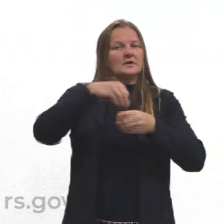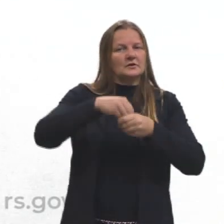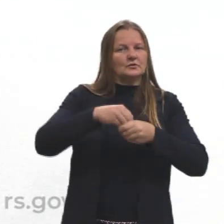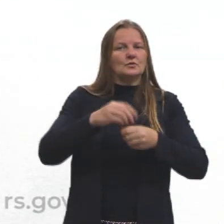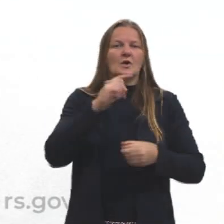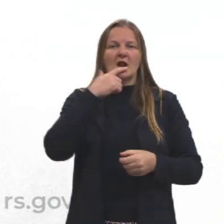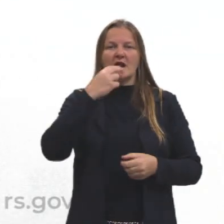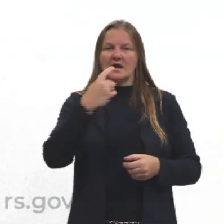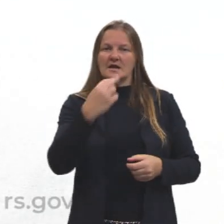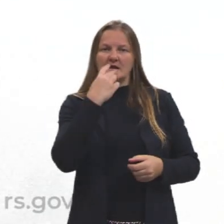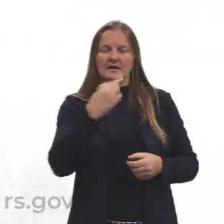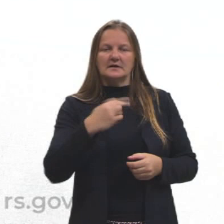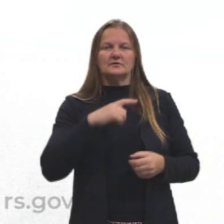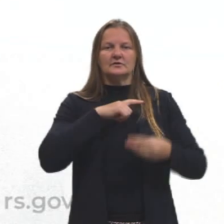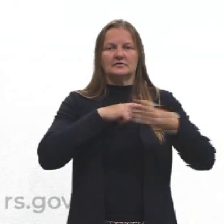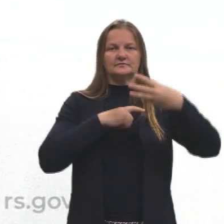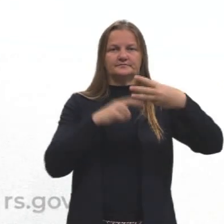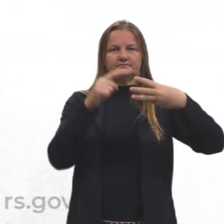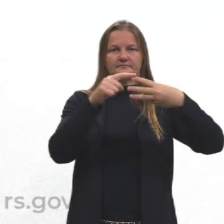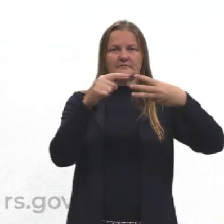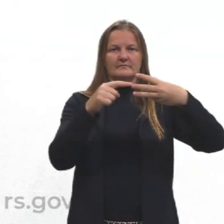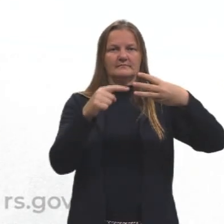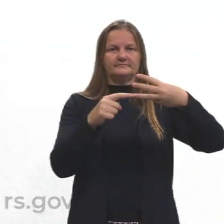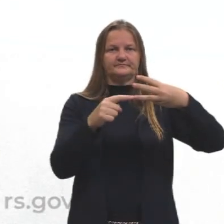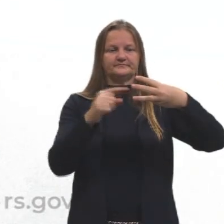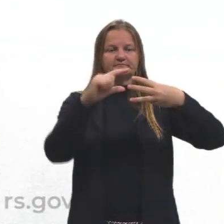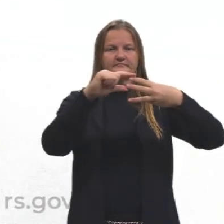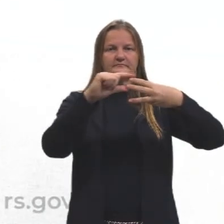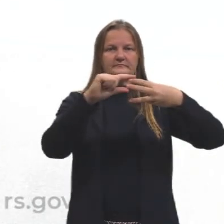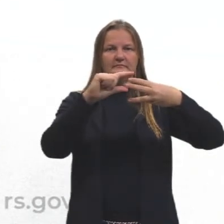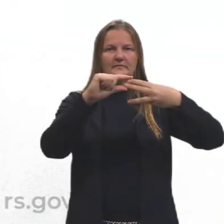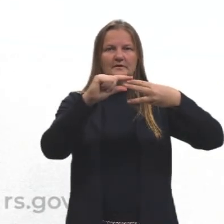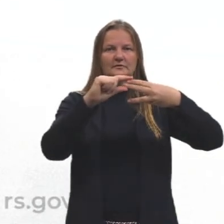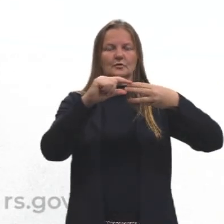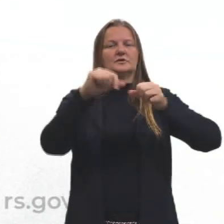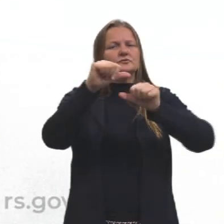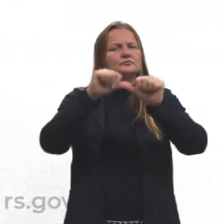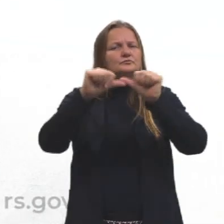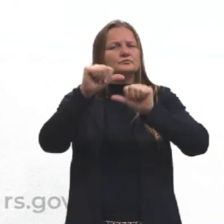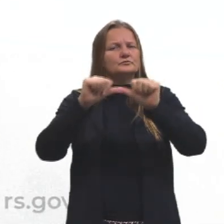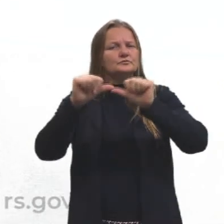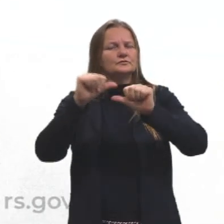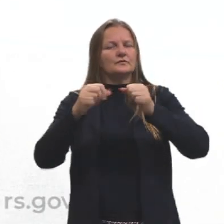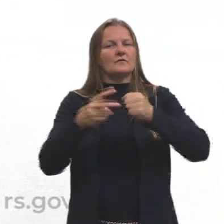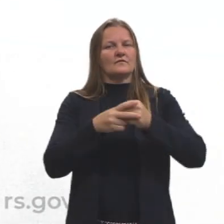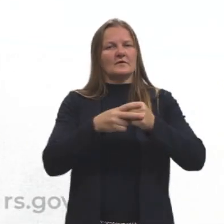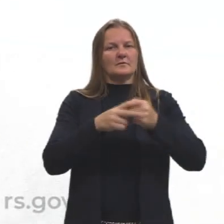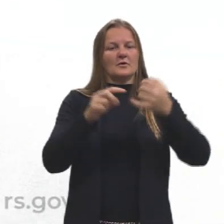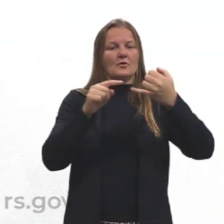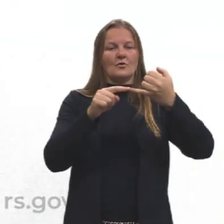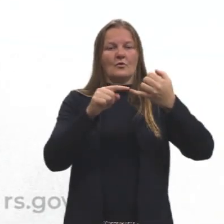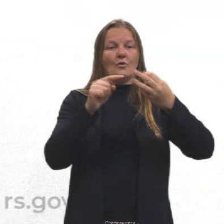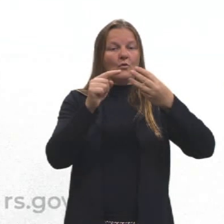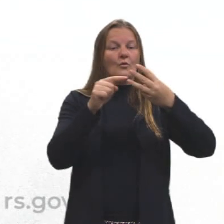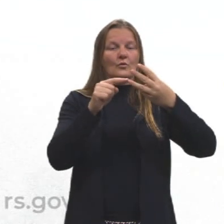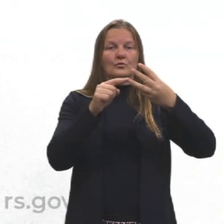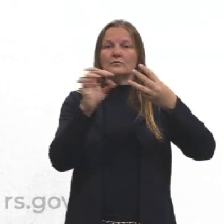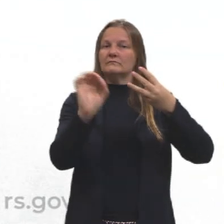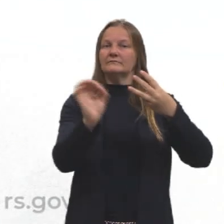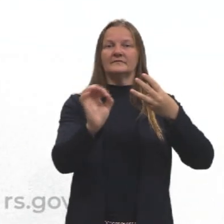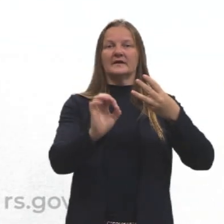Existem apenas três tempos verbais. Dois deles sofrem modificações no verbo e um deles não.